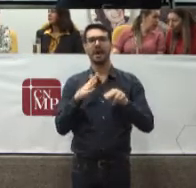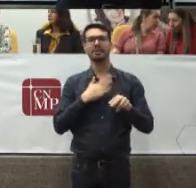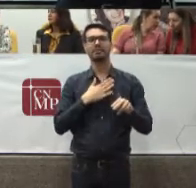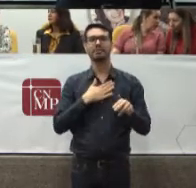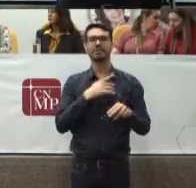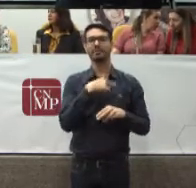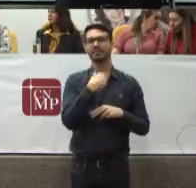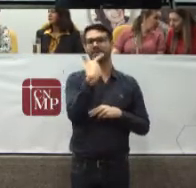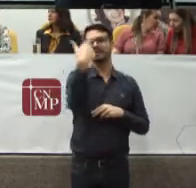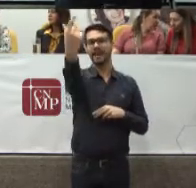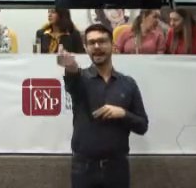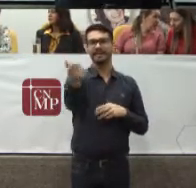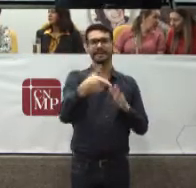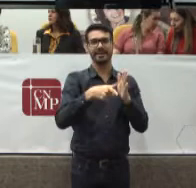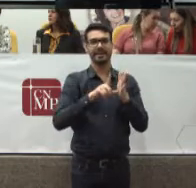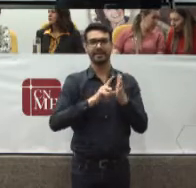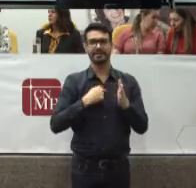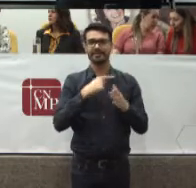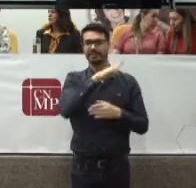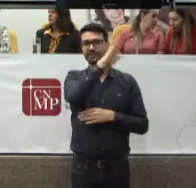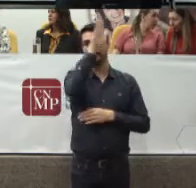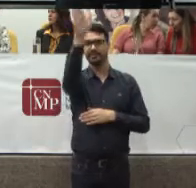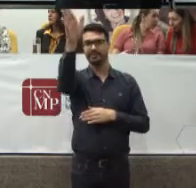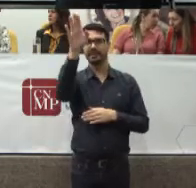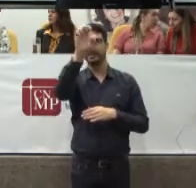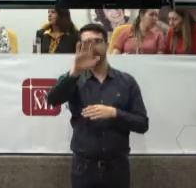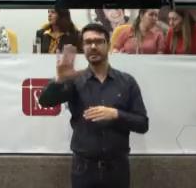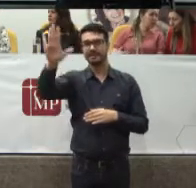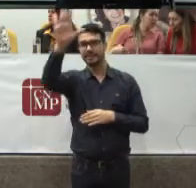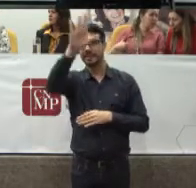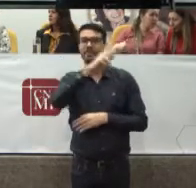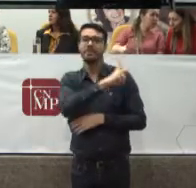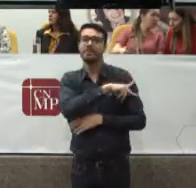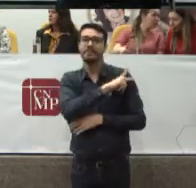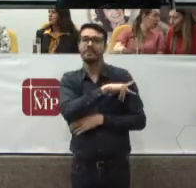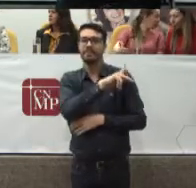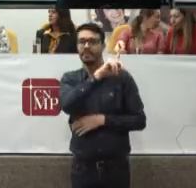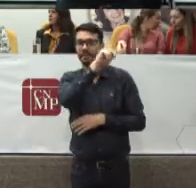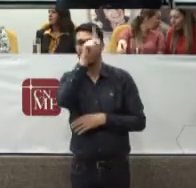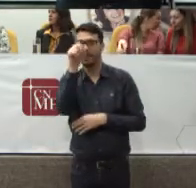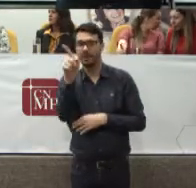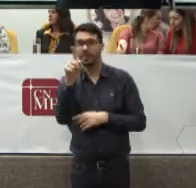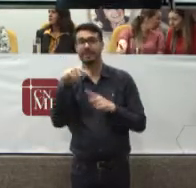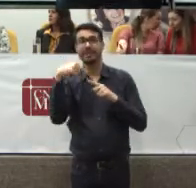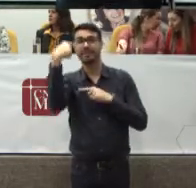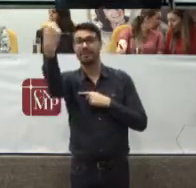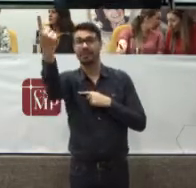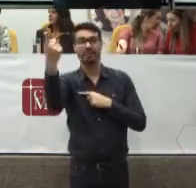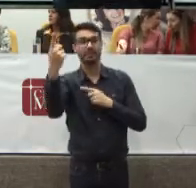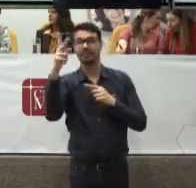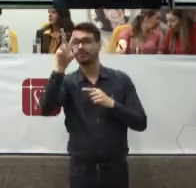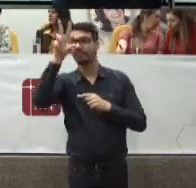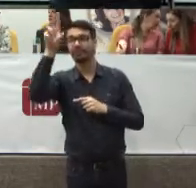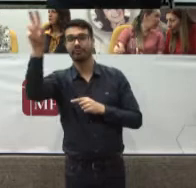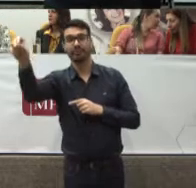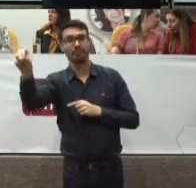devo Cumprir No Estado Do Piauí Na sequência Então